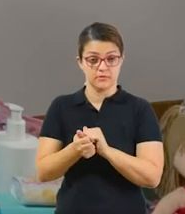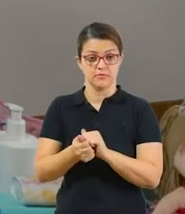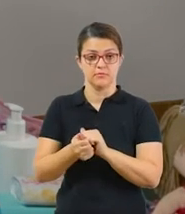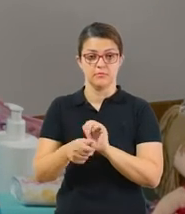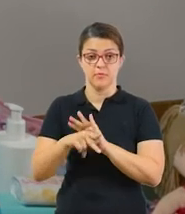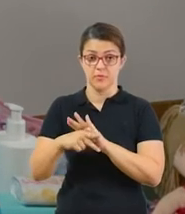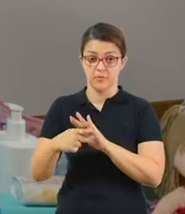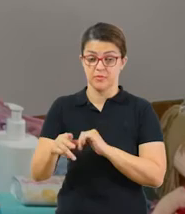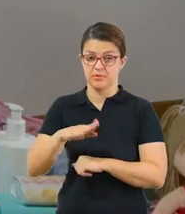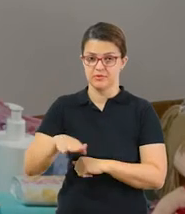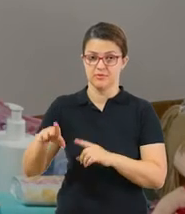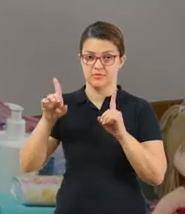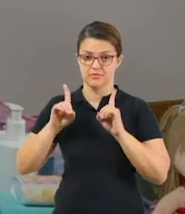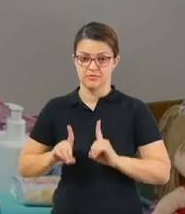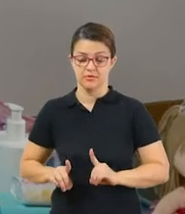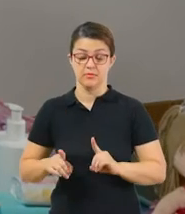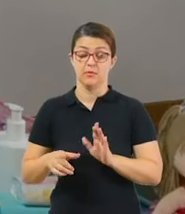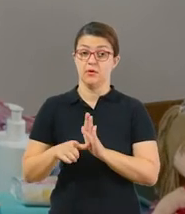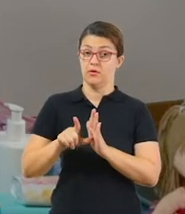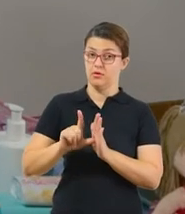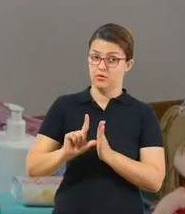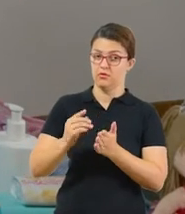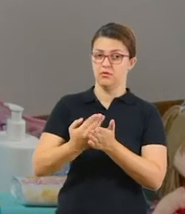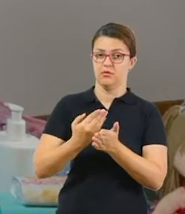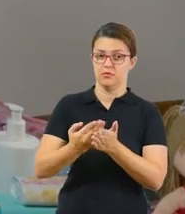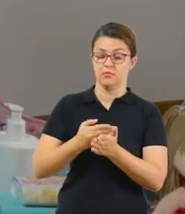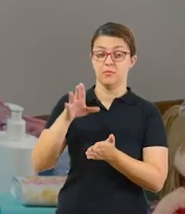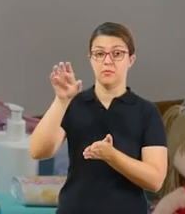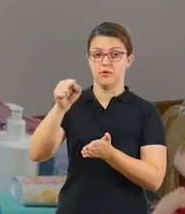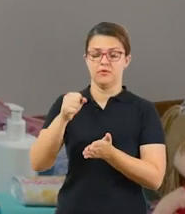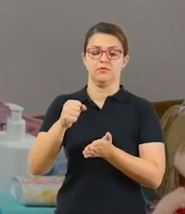Mas antes, pegue o seu caderno para fazer as atividades.